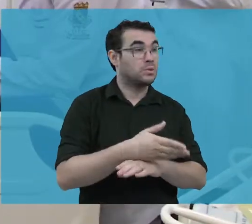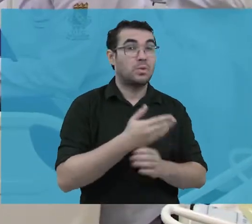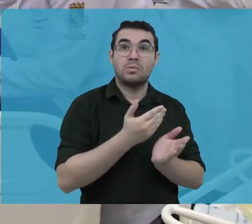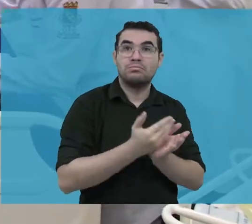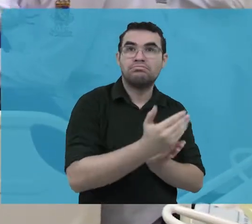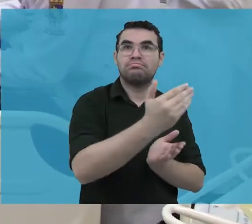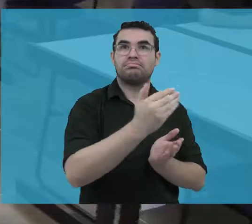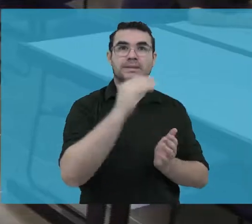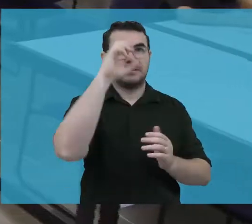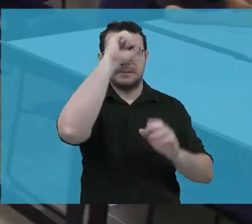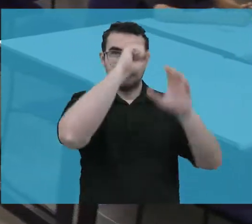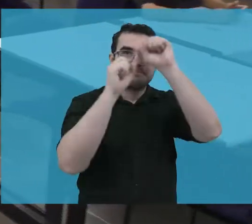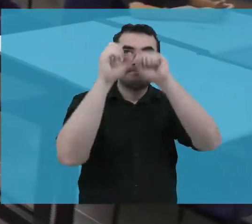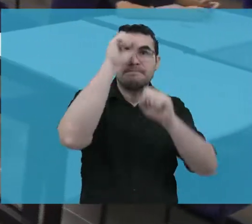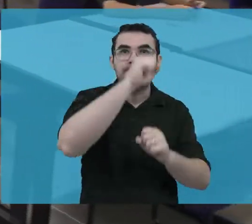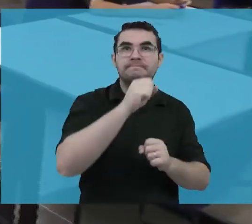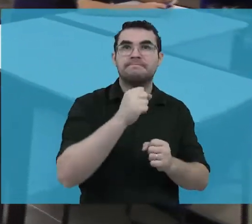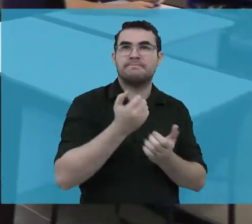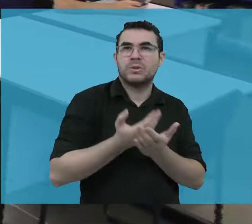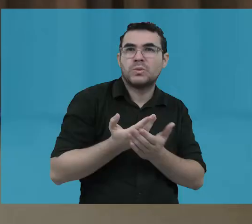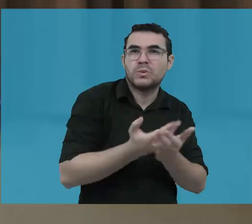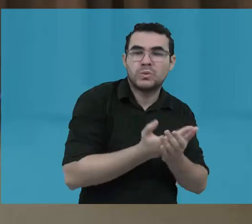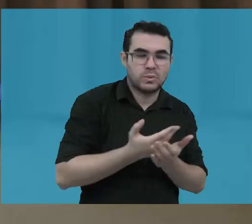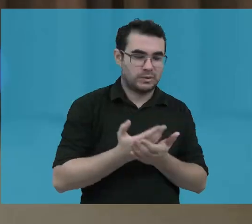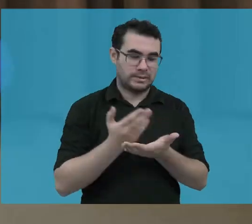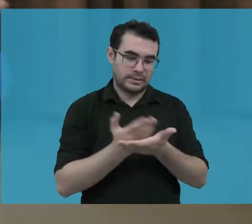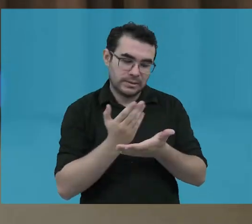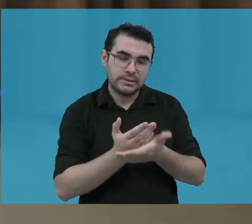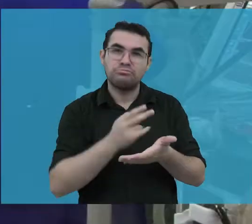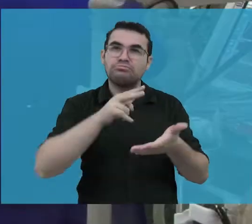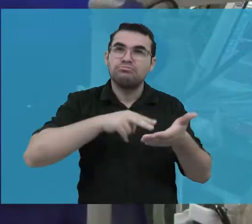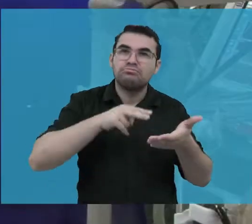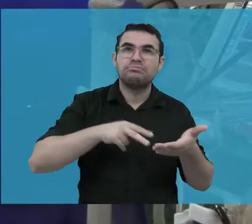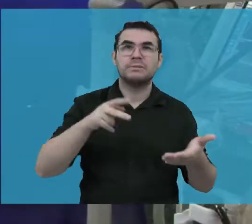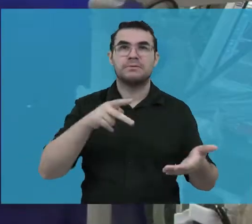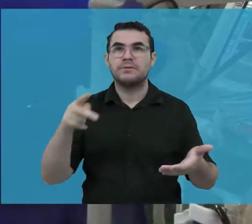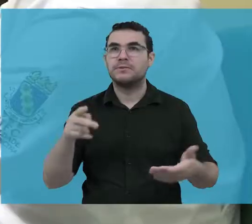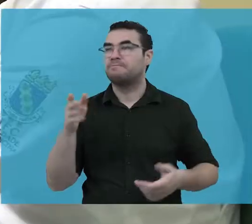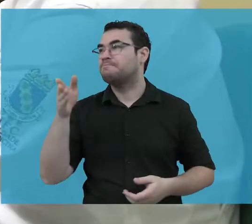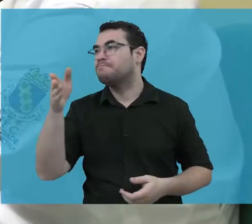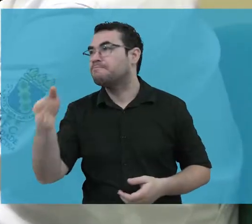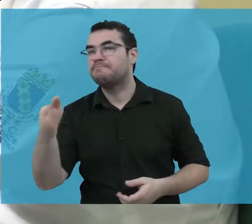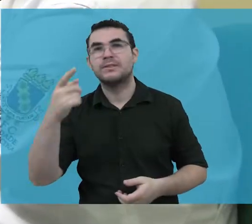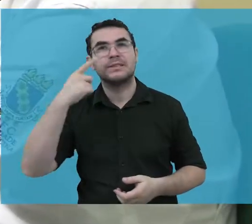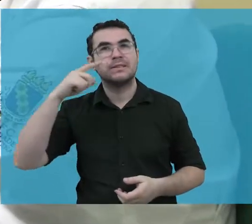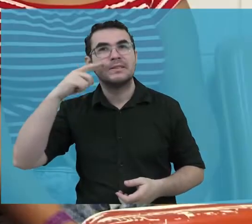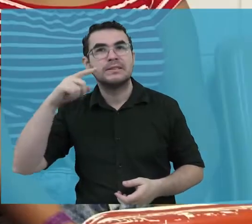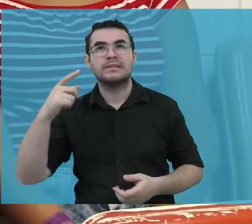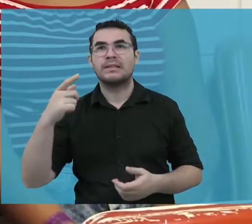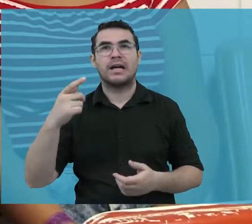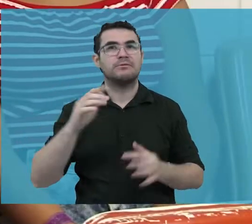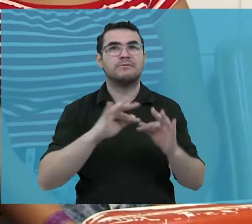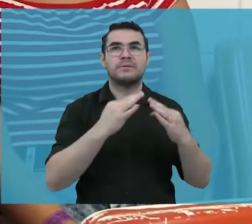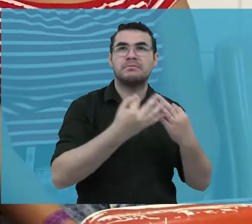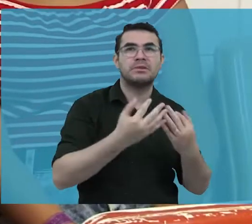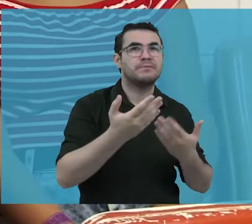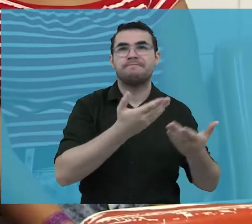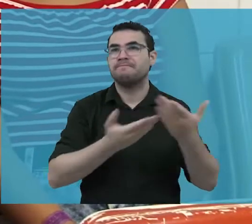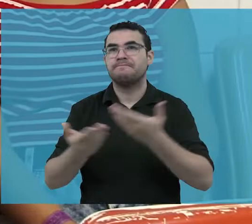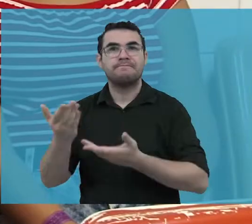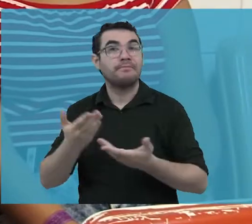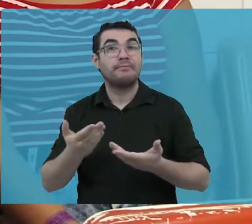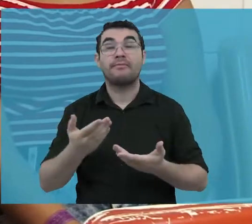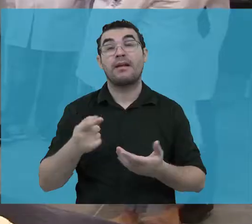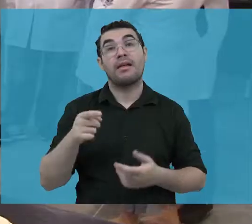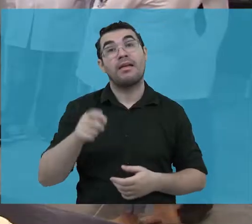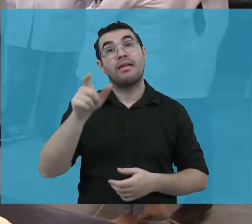aprendizado, que inclui além de livros e professores, hospitais, consultórios, pacientes e seus